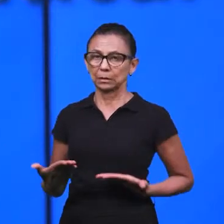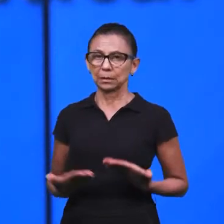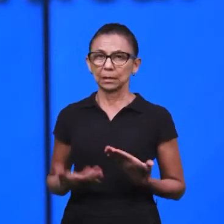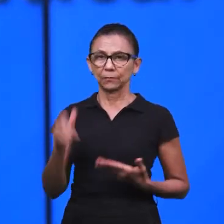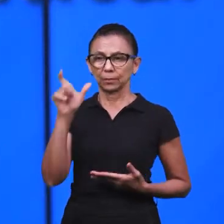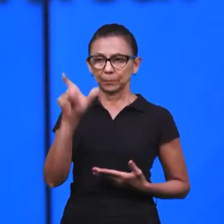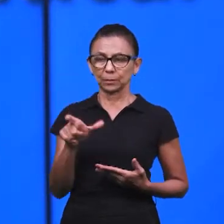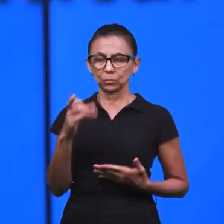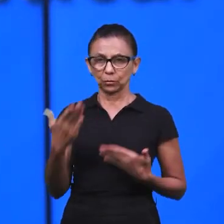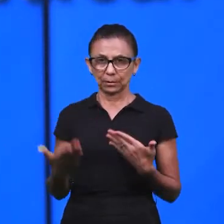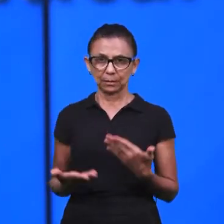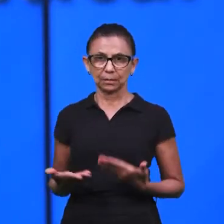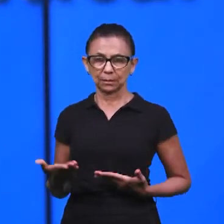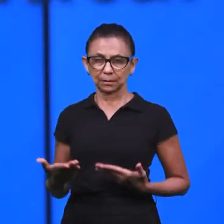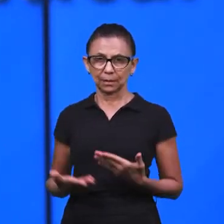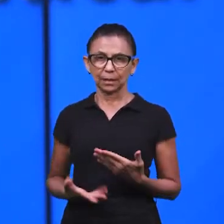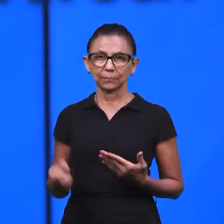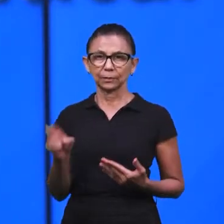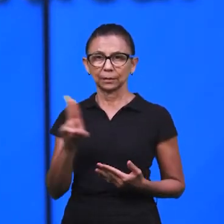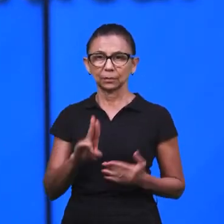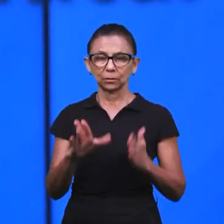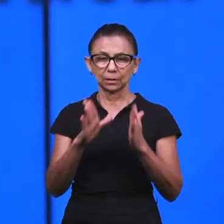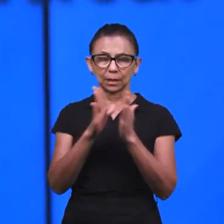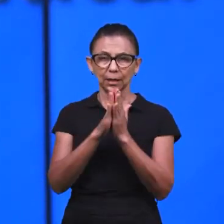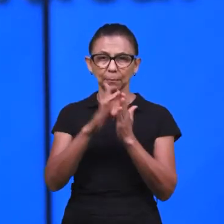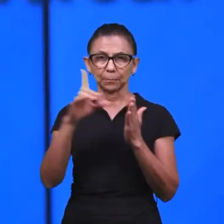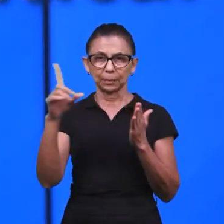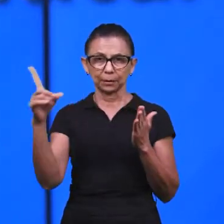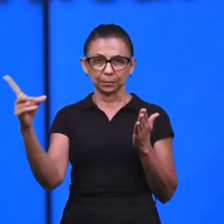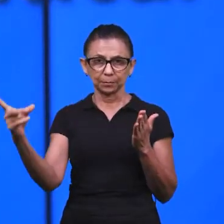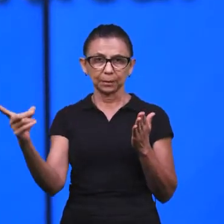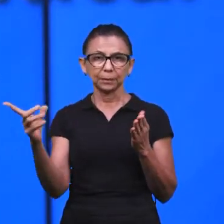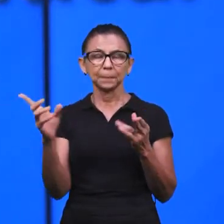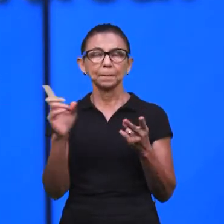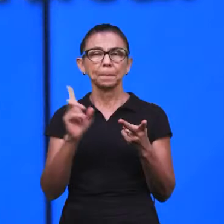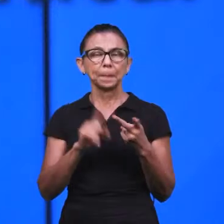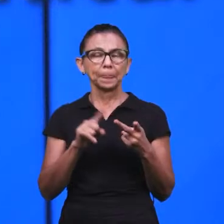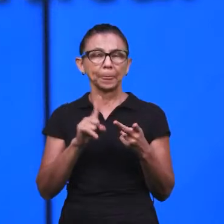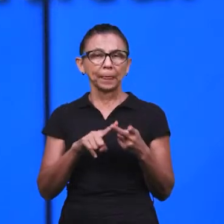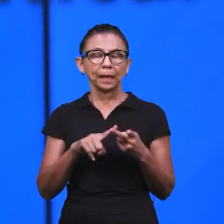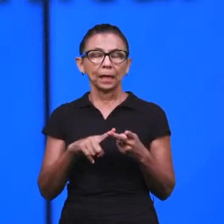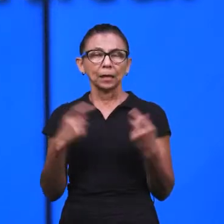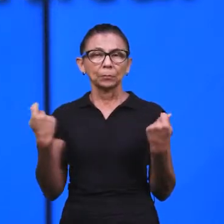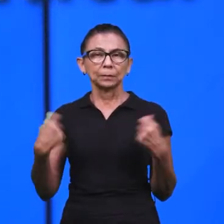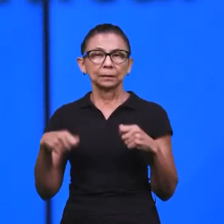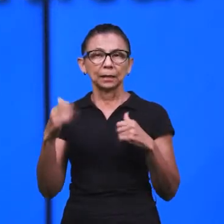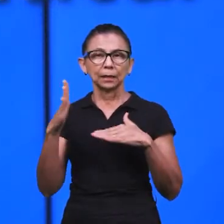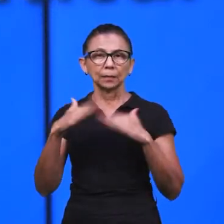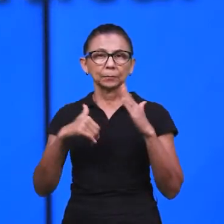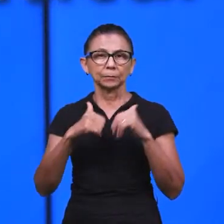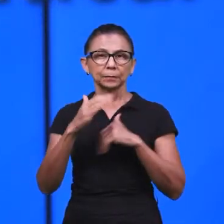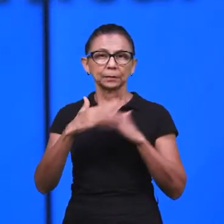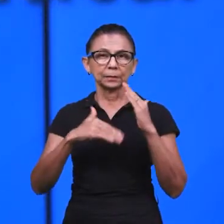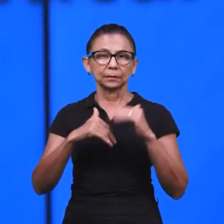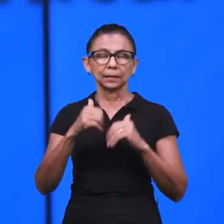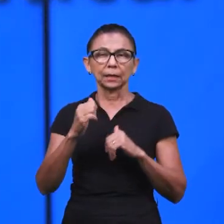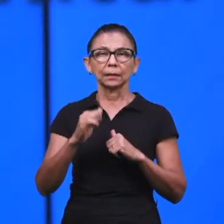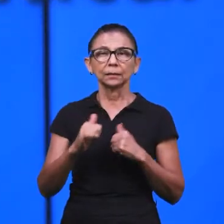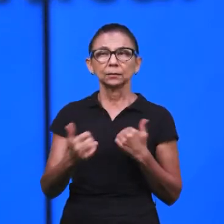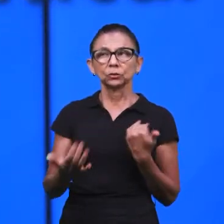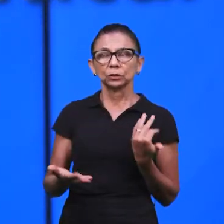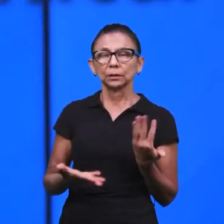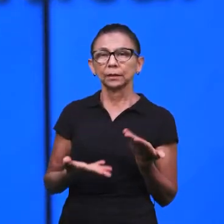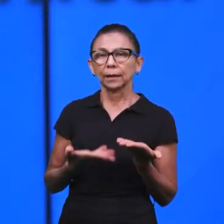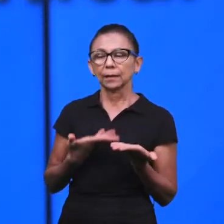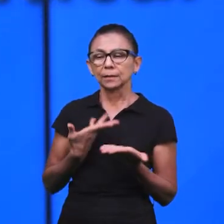com a palavra, a espada é a palavra, a destreza ali, falando a respeito